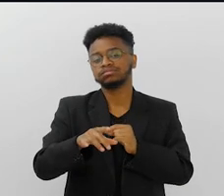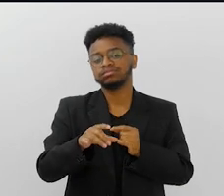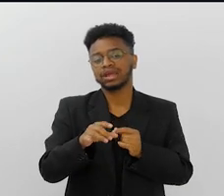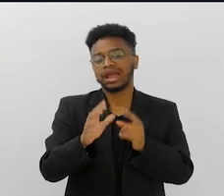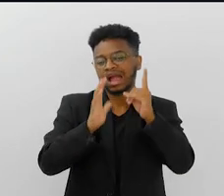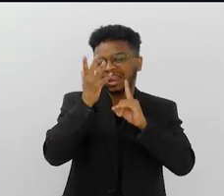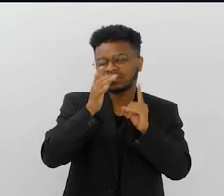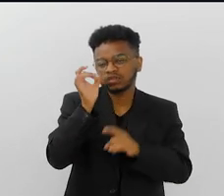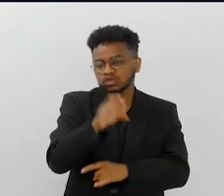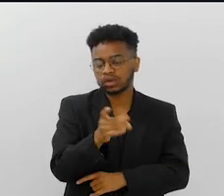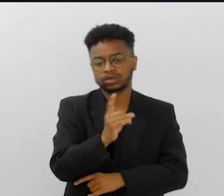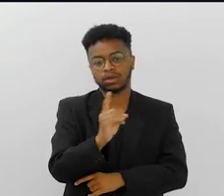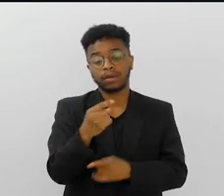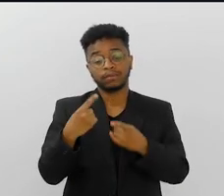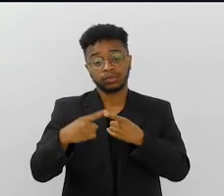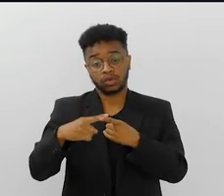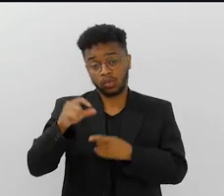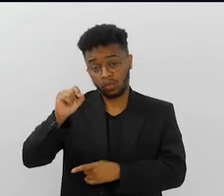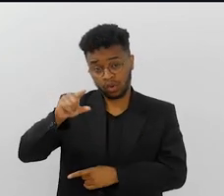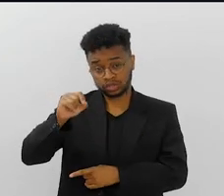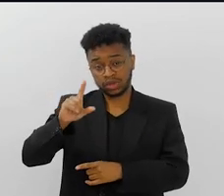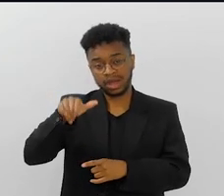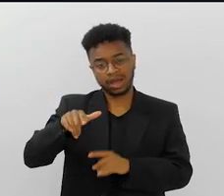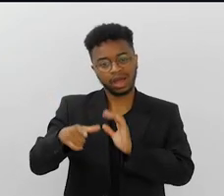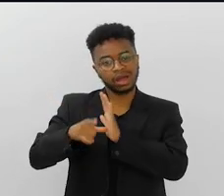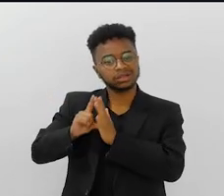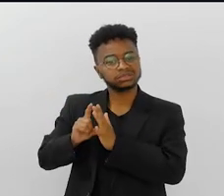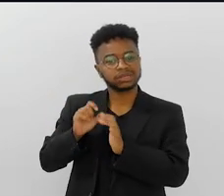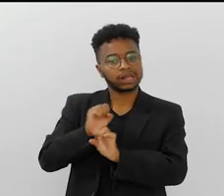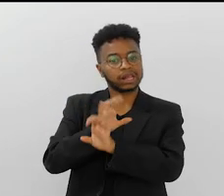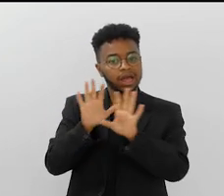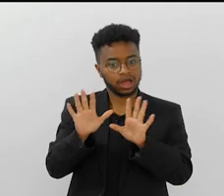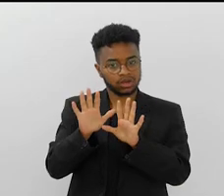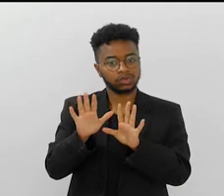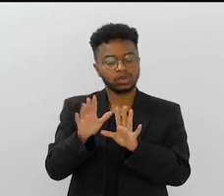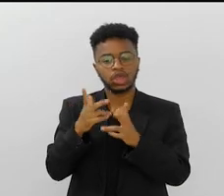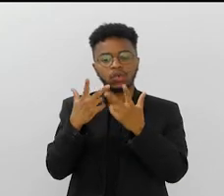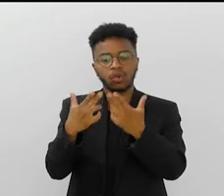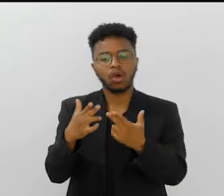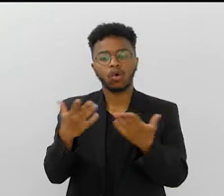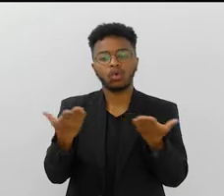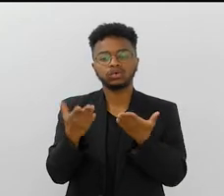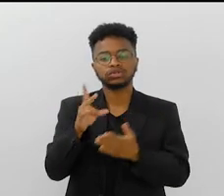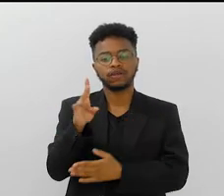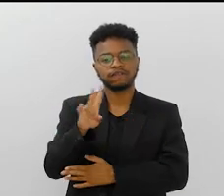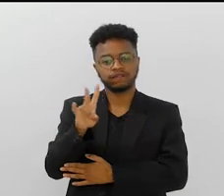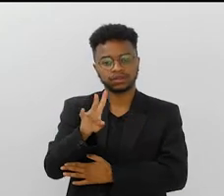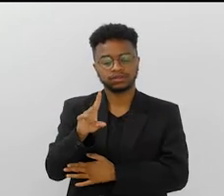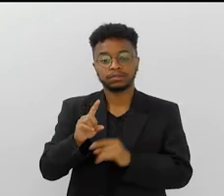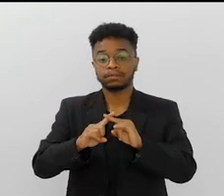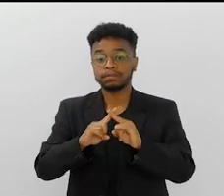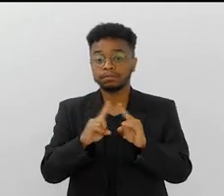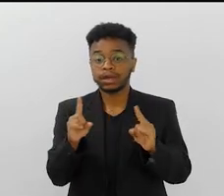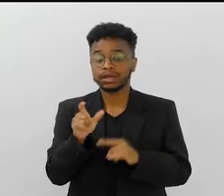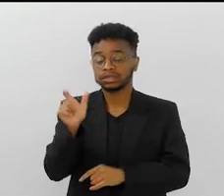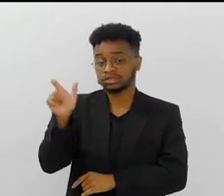A Beija-Flor, pouca gente sabe disso, o azul da Beija-Flor era azul claro. era azul como o da Vila Isabel hoje.